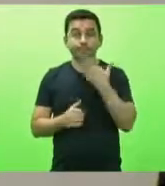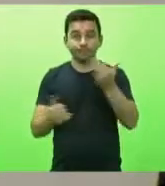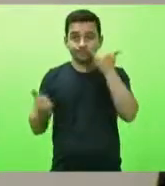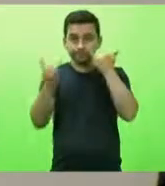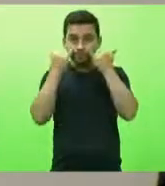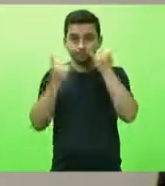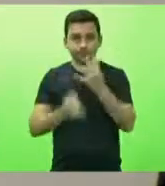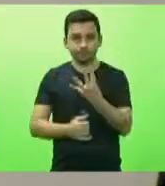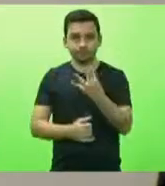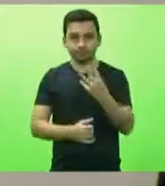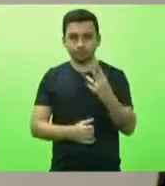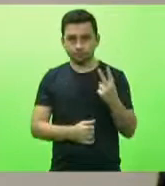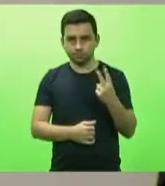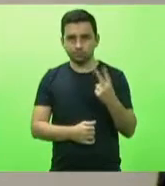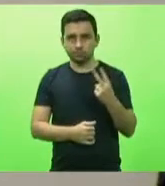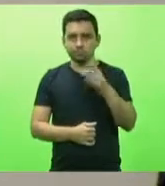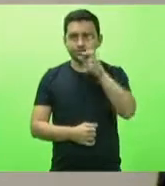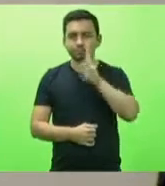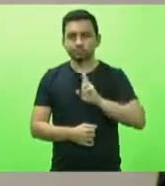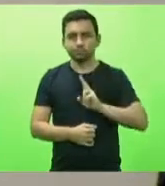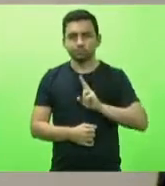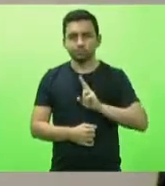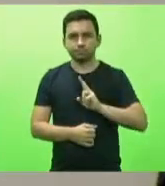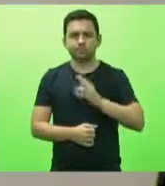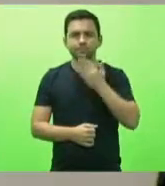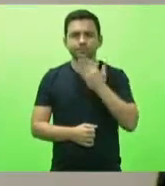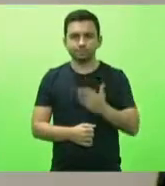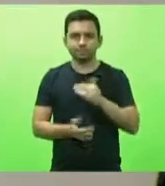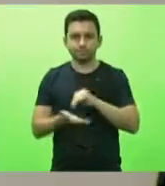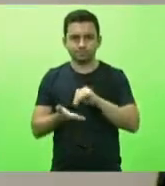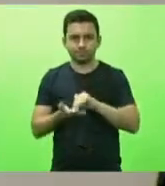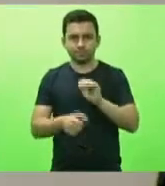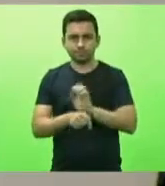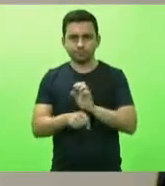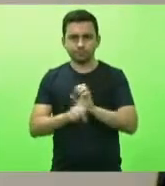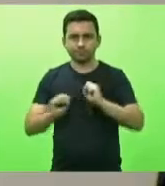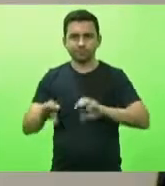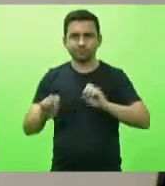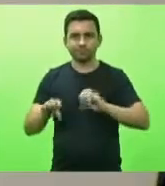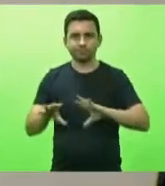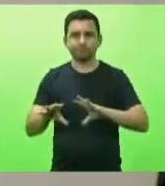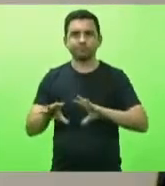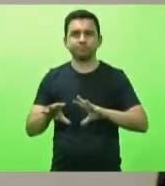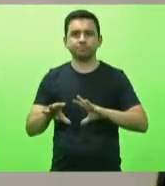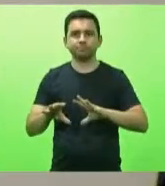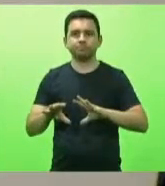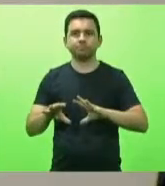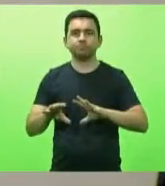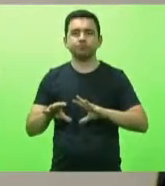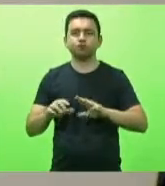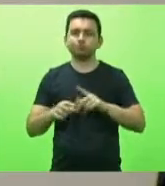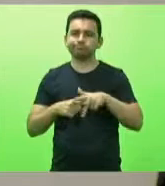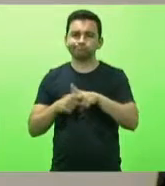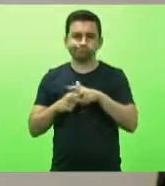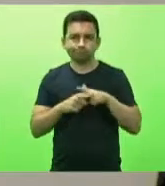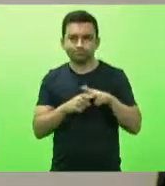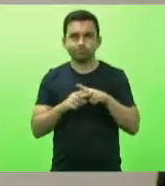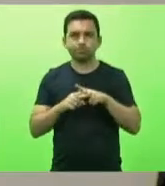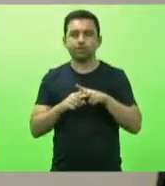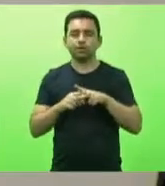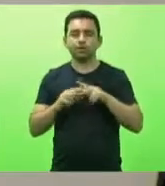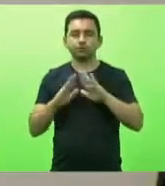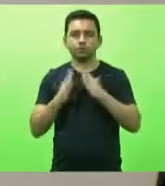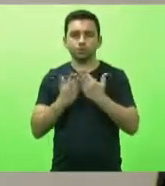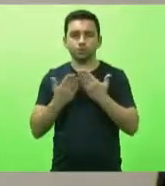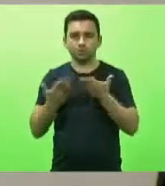42 ao autor do deputado Ivan Nats, solicitando ao secretário de Estado da Educação informações acerca da reforma da Escola de Educação Básica Bruno